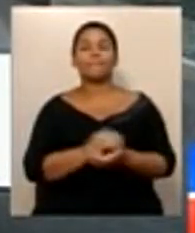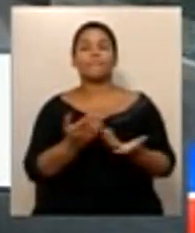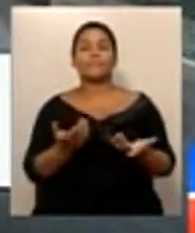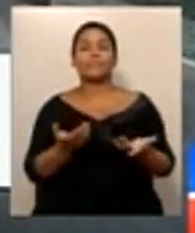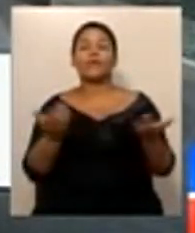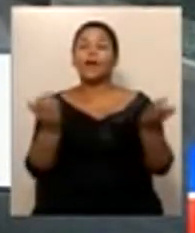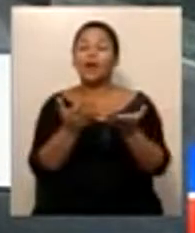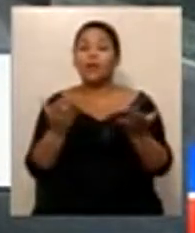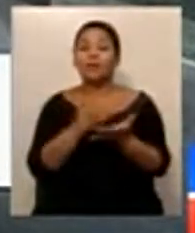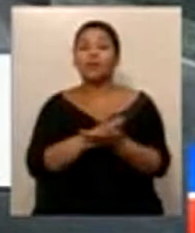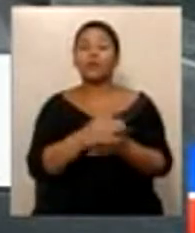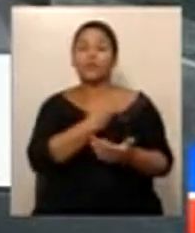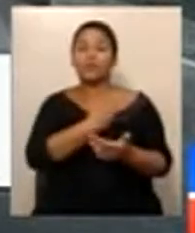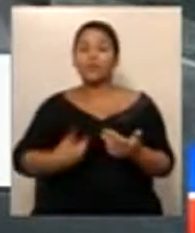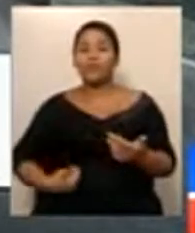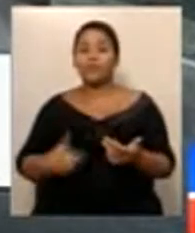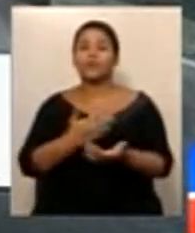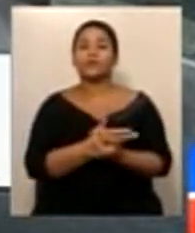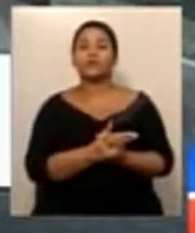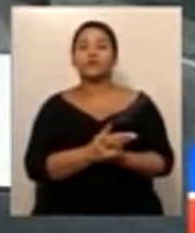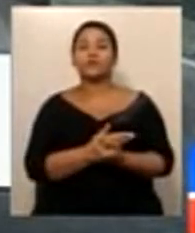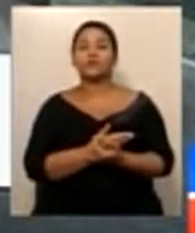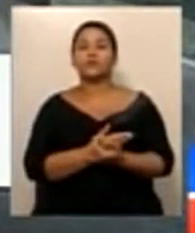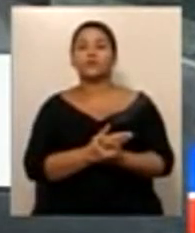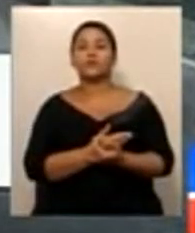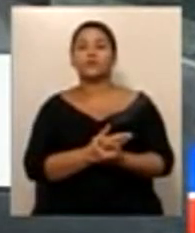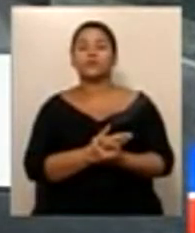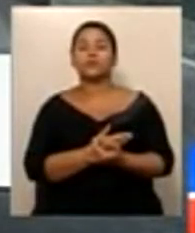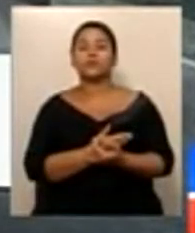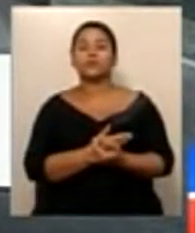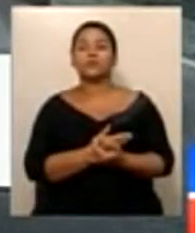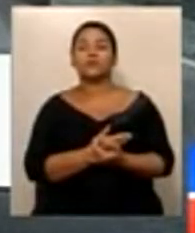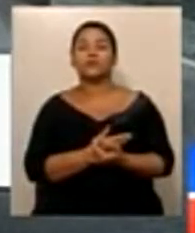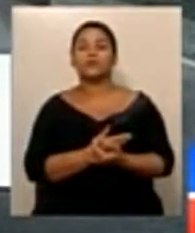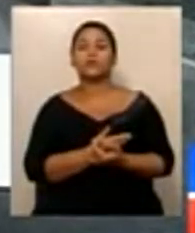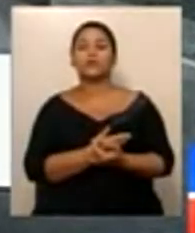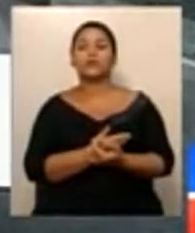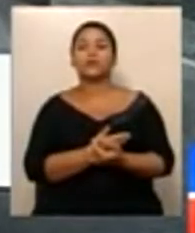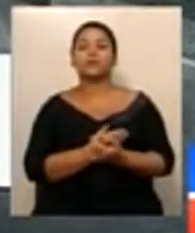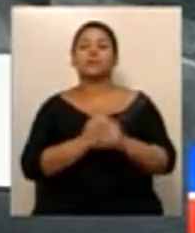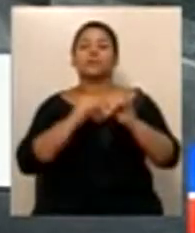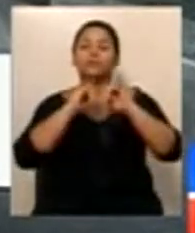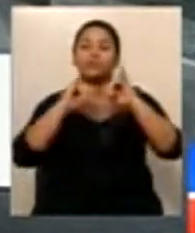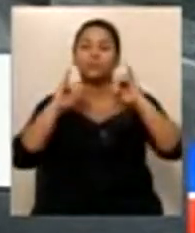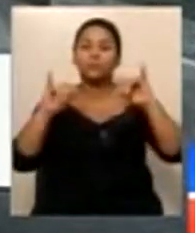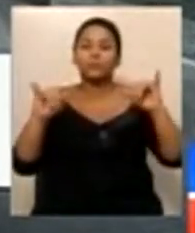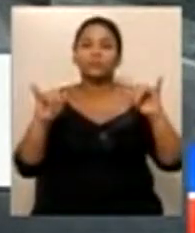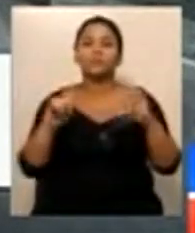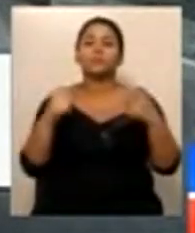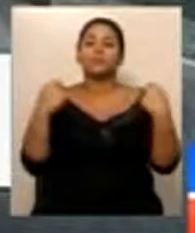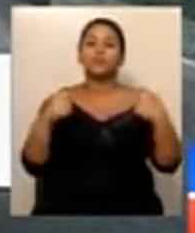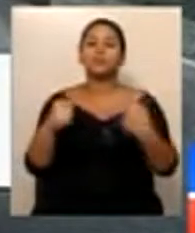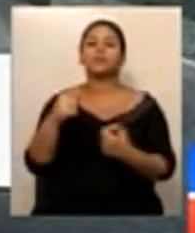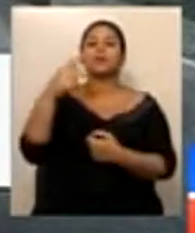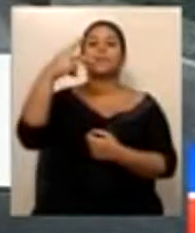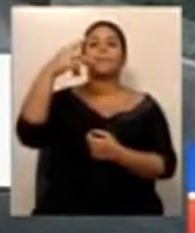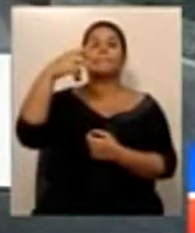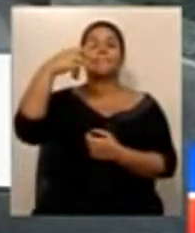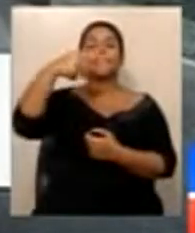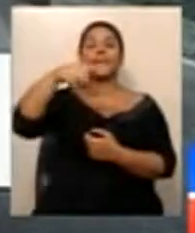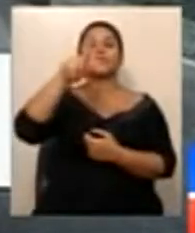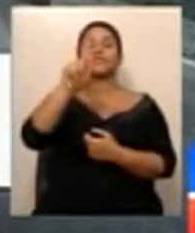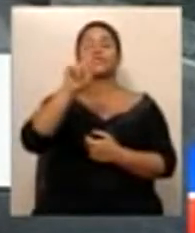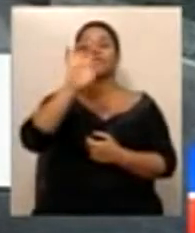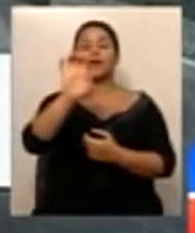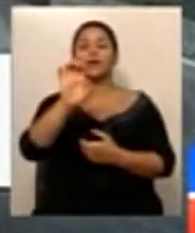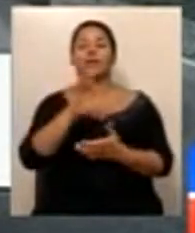agora uma PEC do Governo do Estado, centralizando, mais uma vez, a questão da PGE. Aí temos aqui um parecer, gostaríamos que o